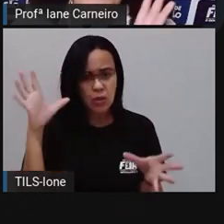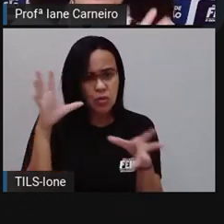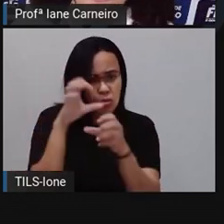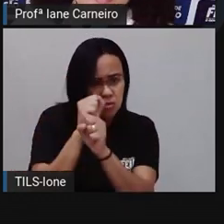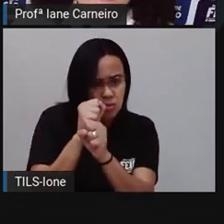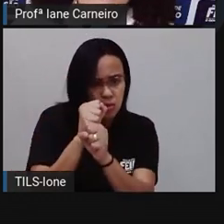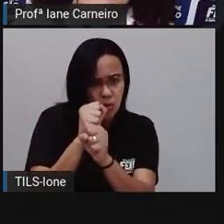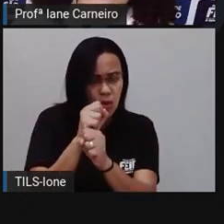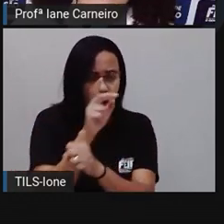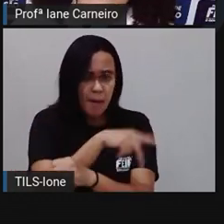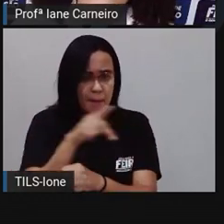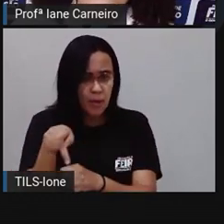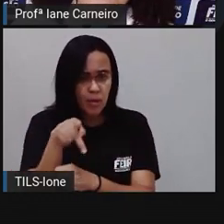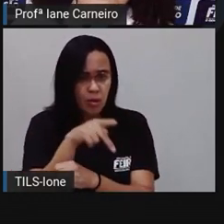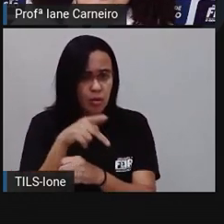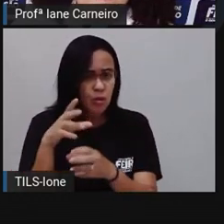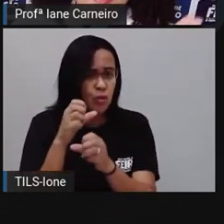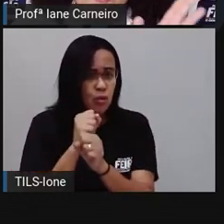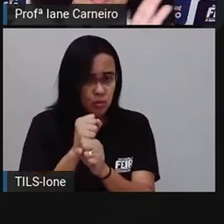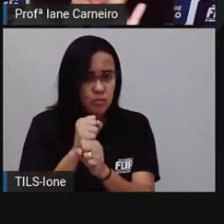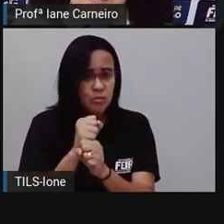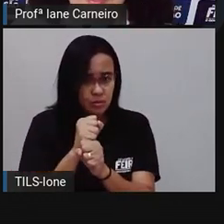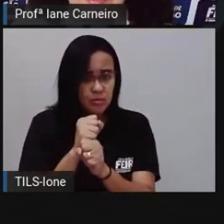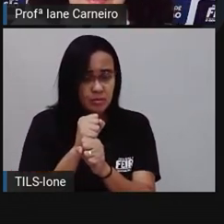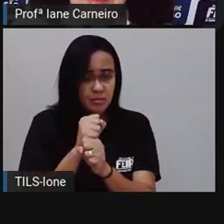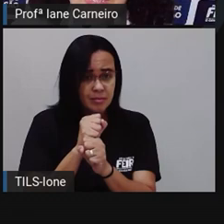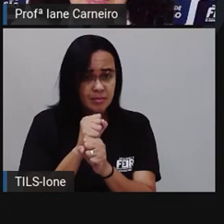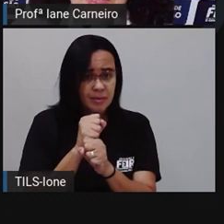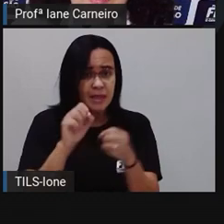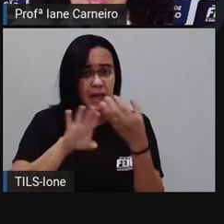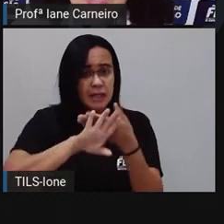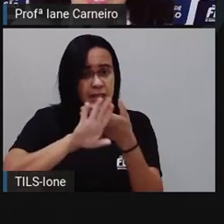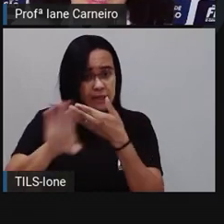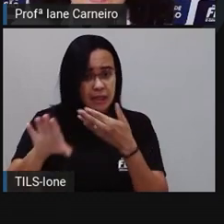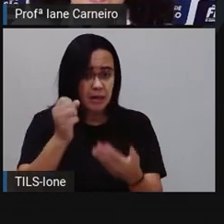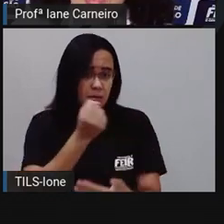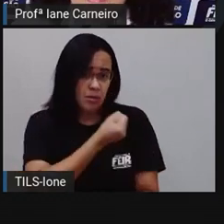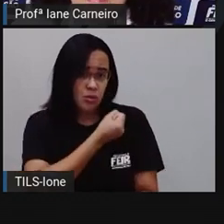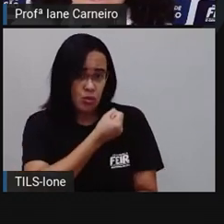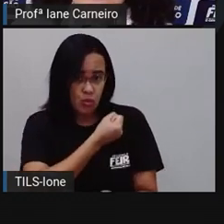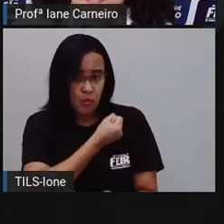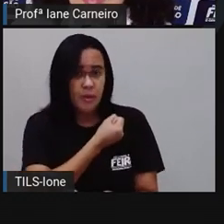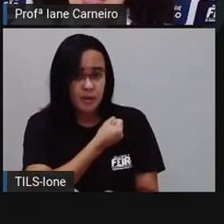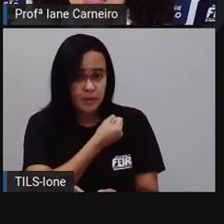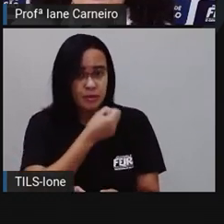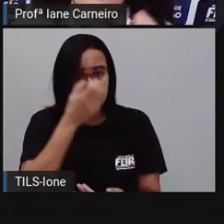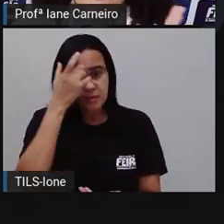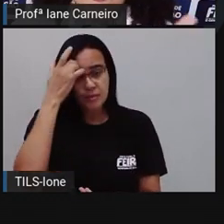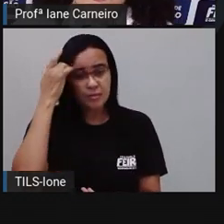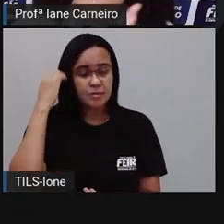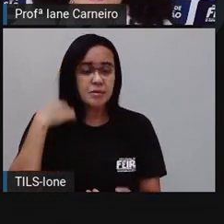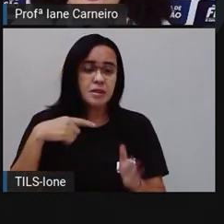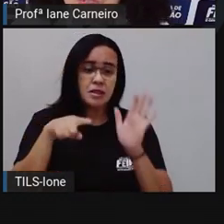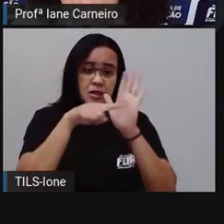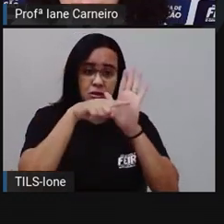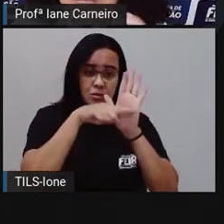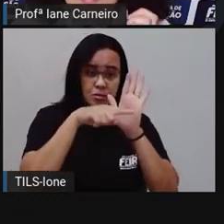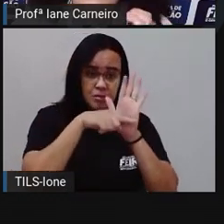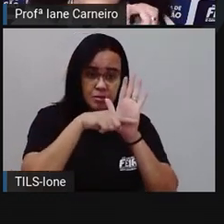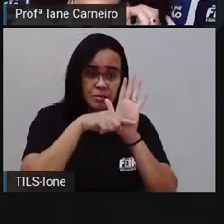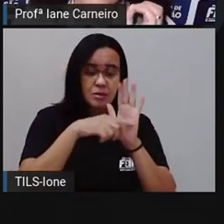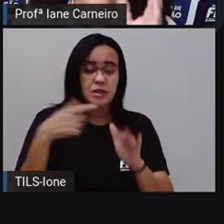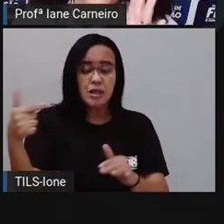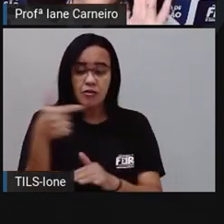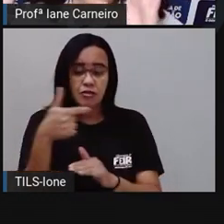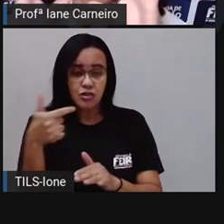A pró, separou, escreveu os números, ó, que vão ser feitas a subtração. 22 menos 12.